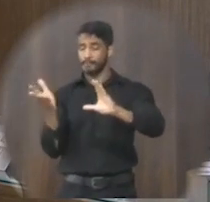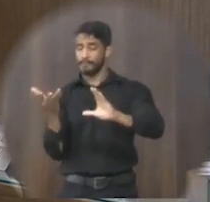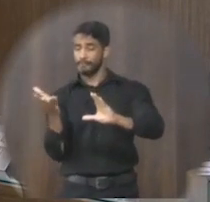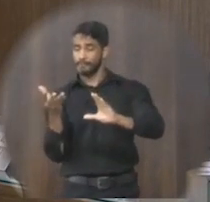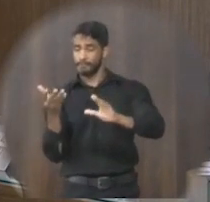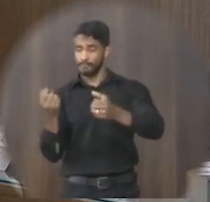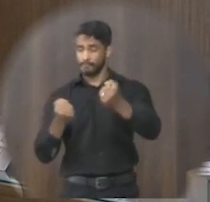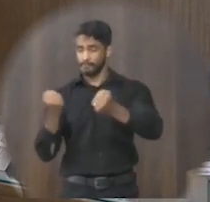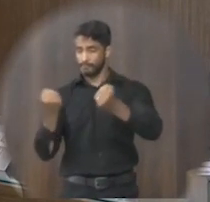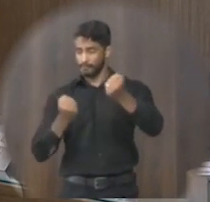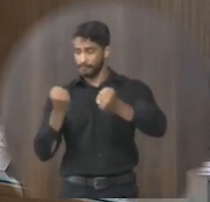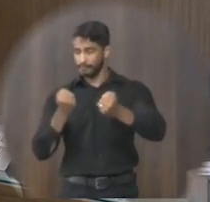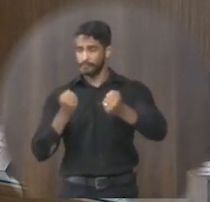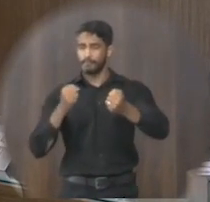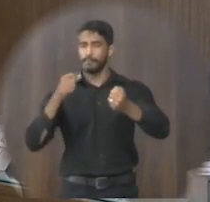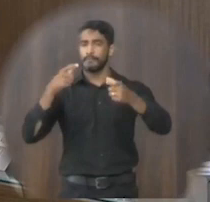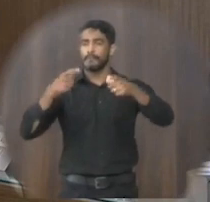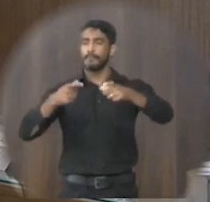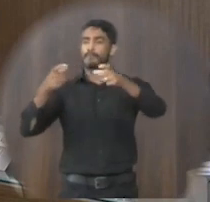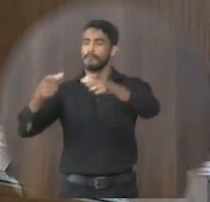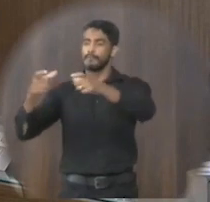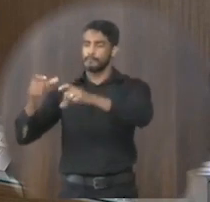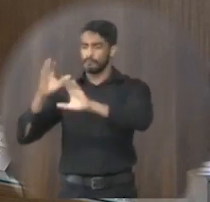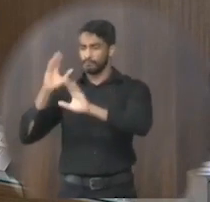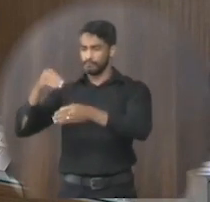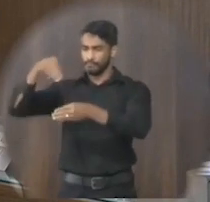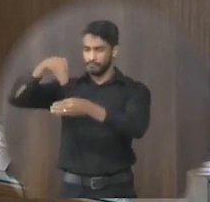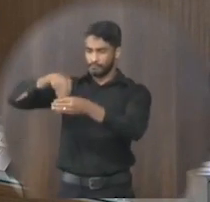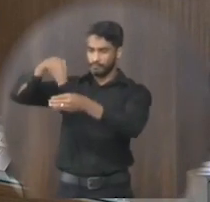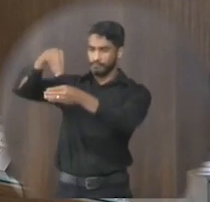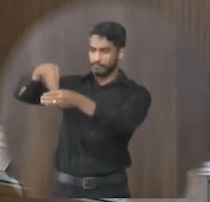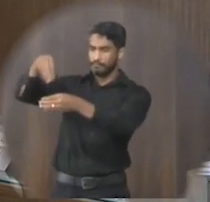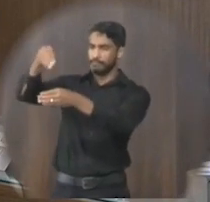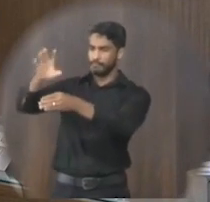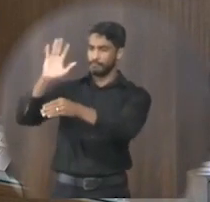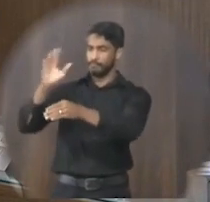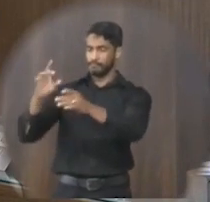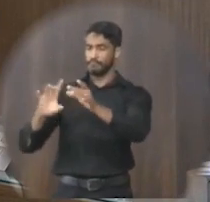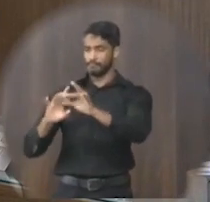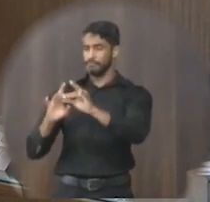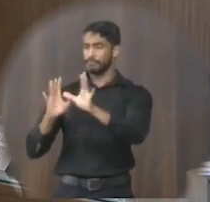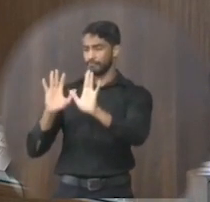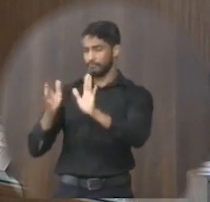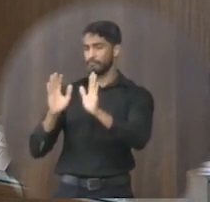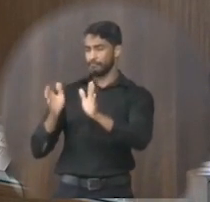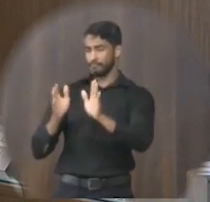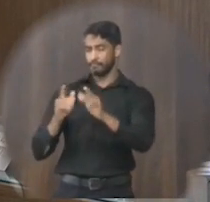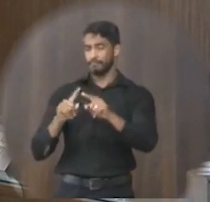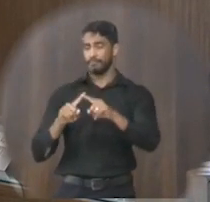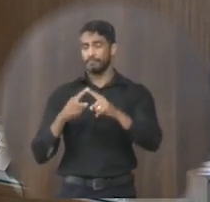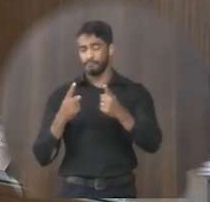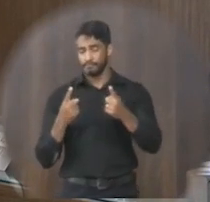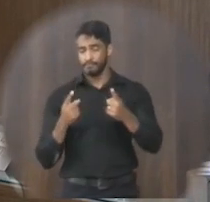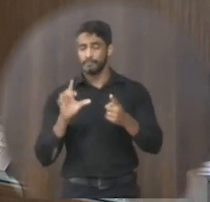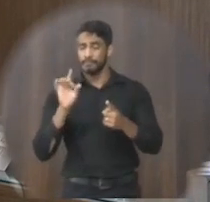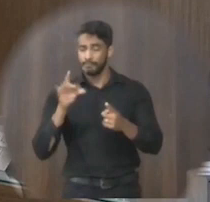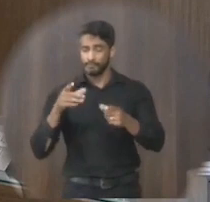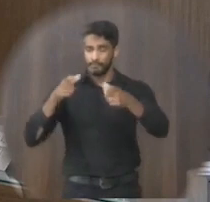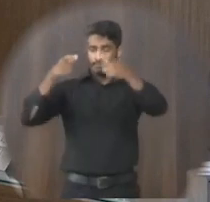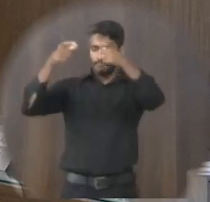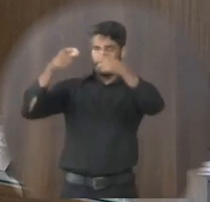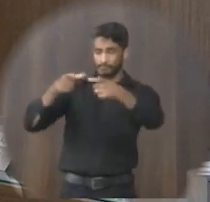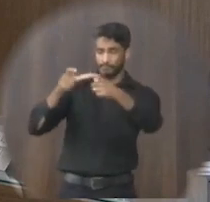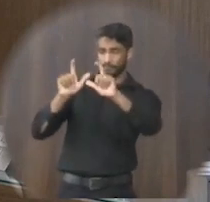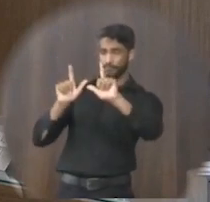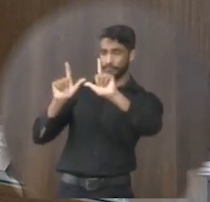protocolados pontos que vai ser colocado essas placas as placas já estão disponíveis vai ser colocada mas só as placas